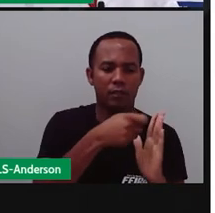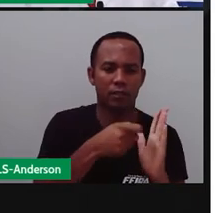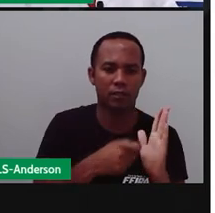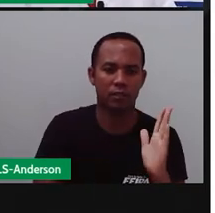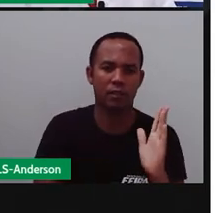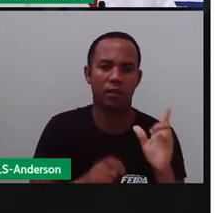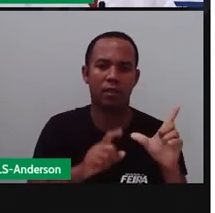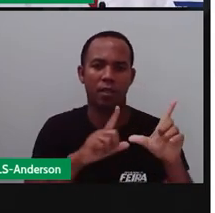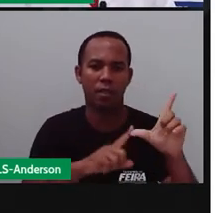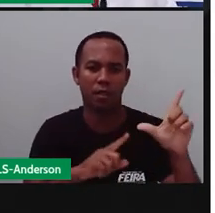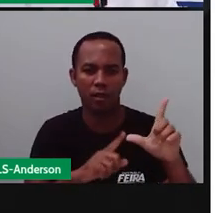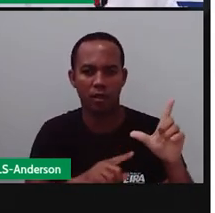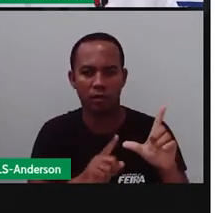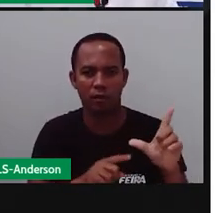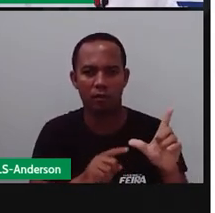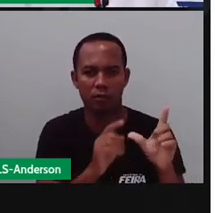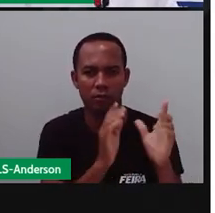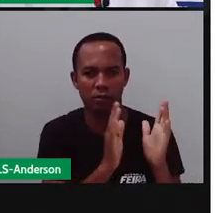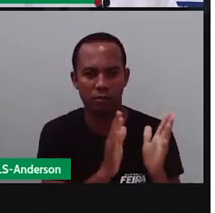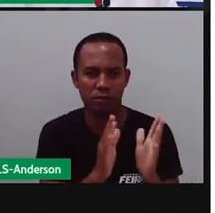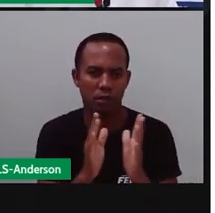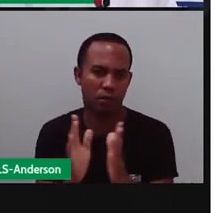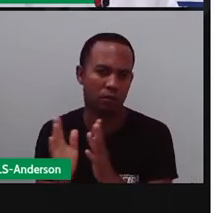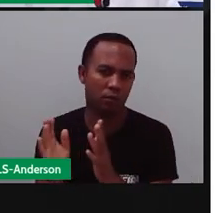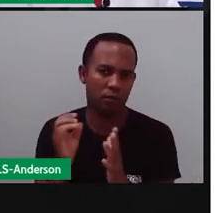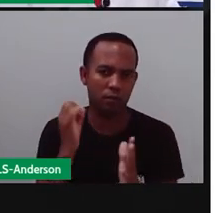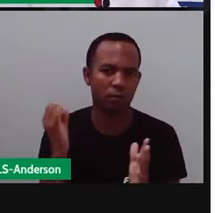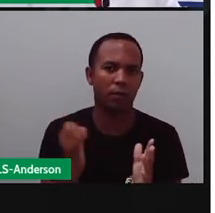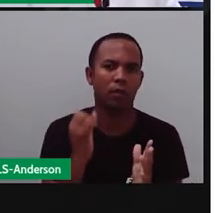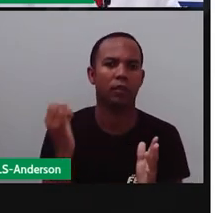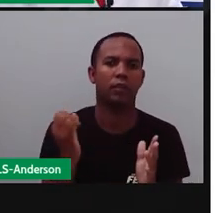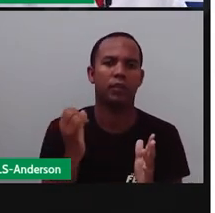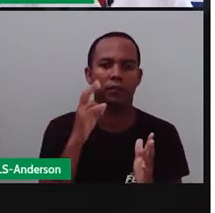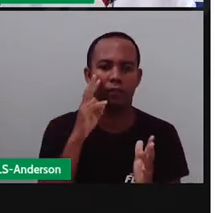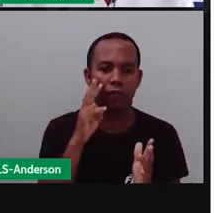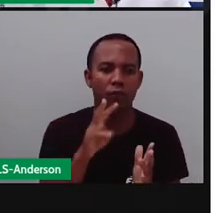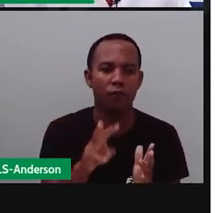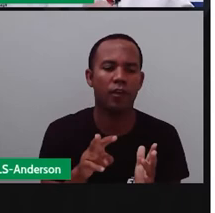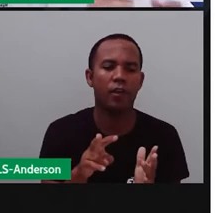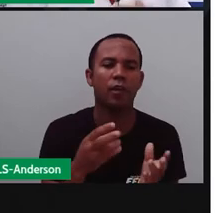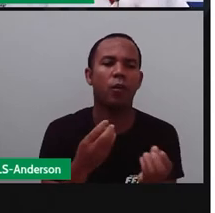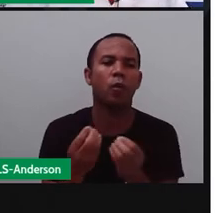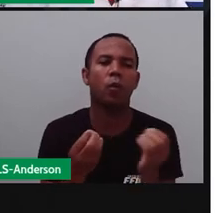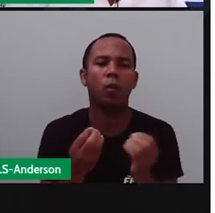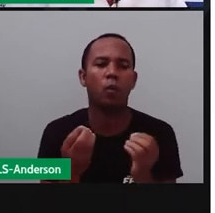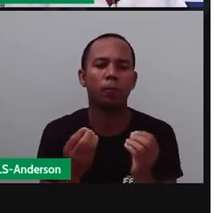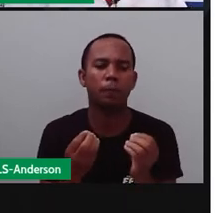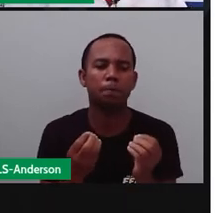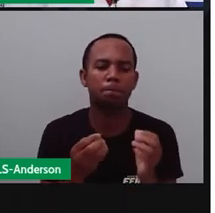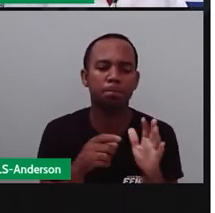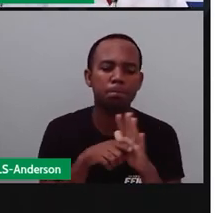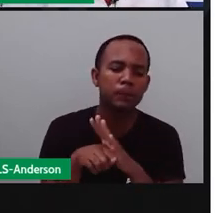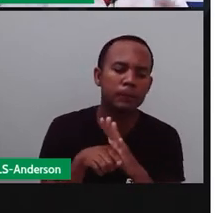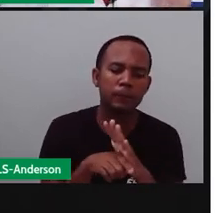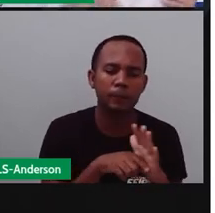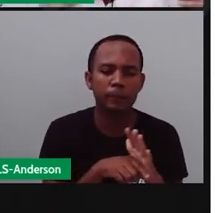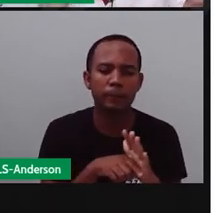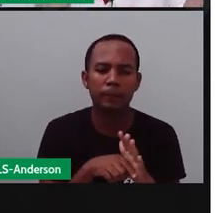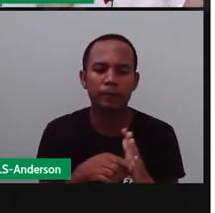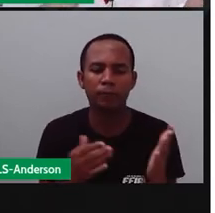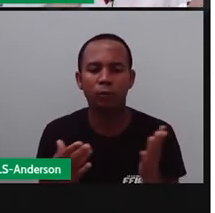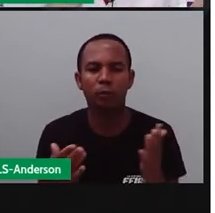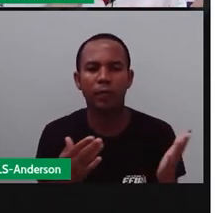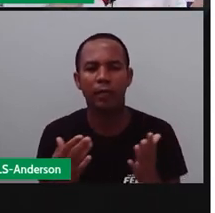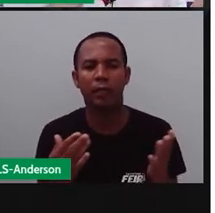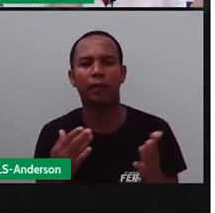regrinhas na escrita podem ter a ver com o modo como as palavras elas são faladas. E aí, lembra